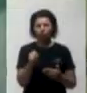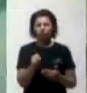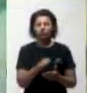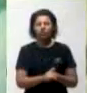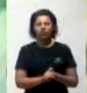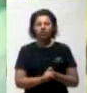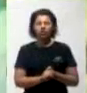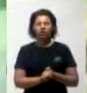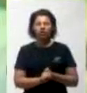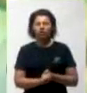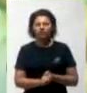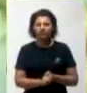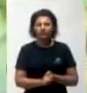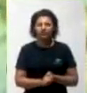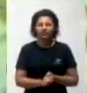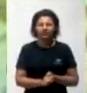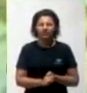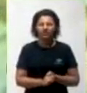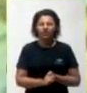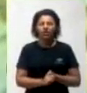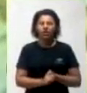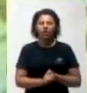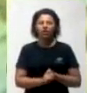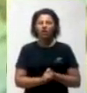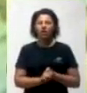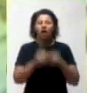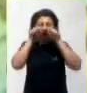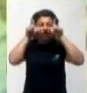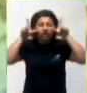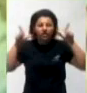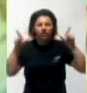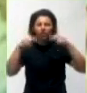Ouviste que foi dito aos antigos,